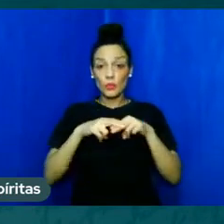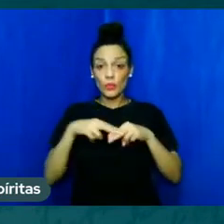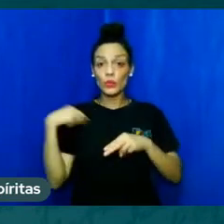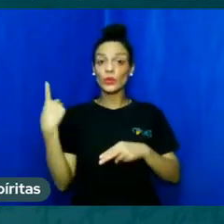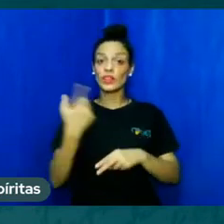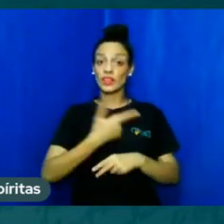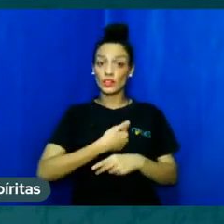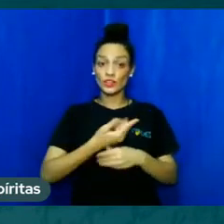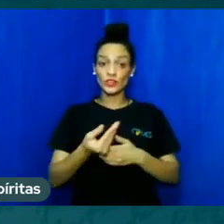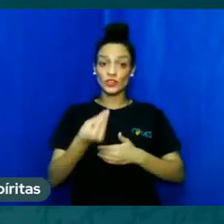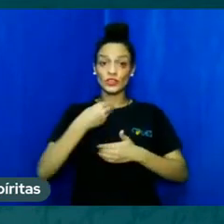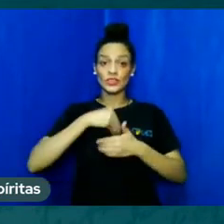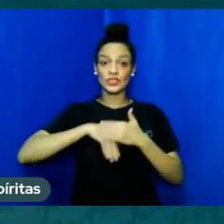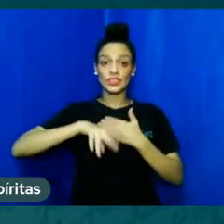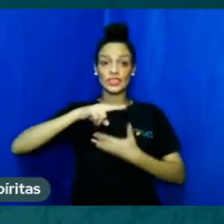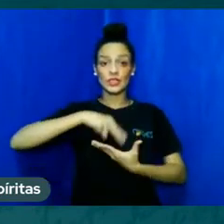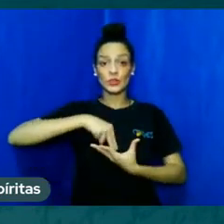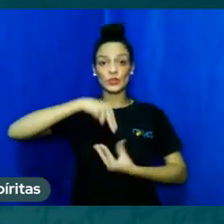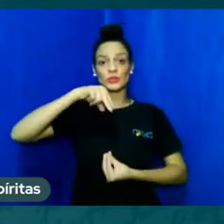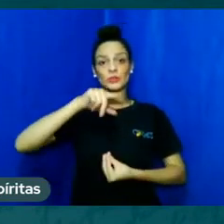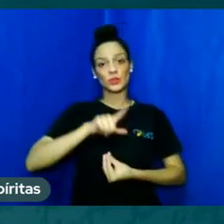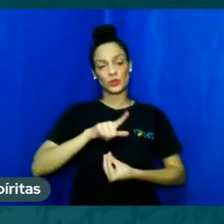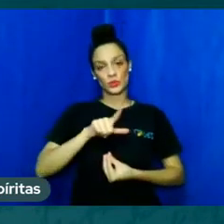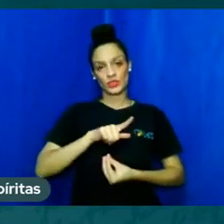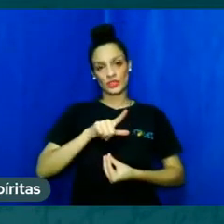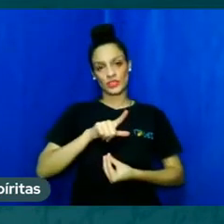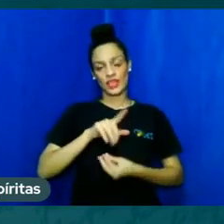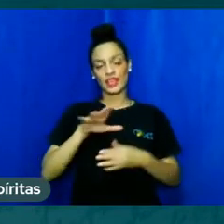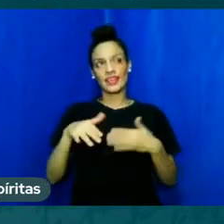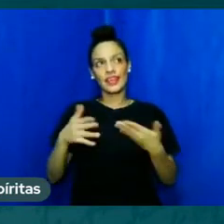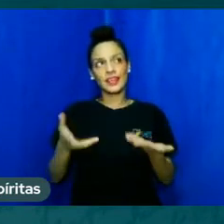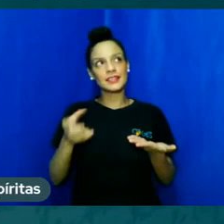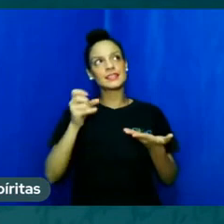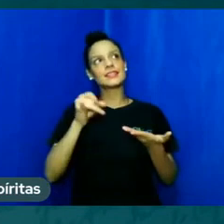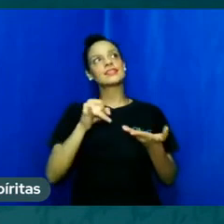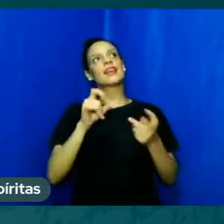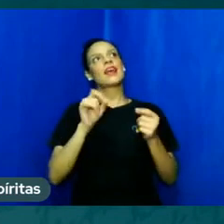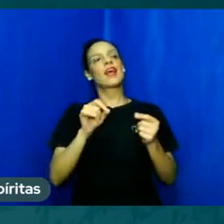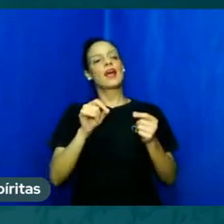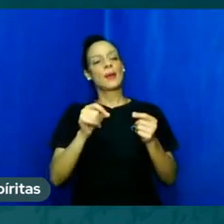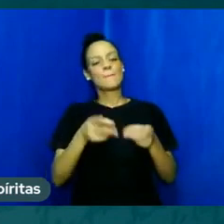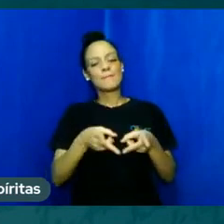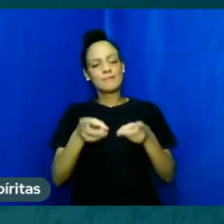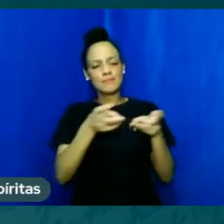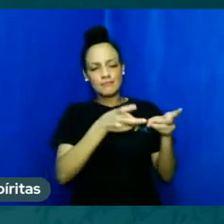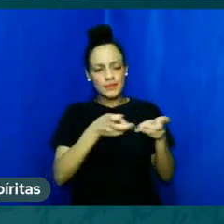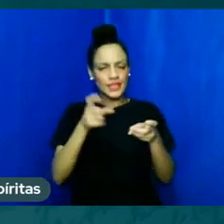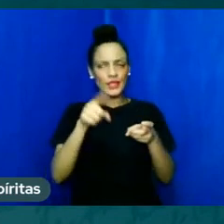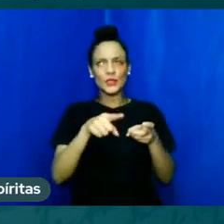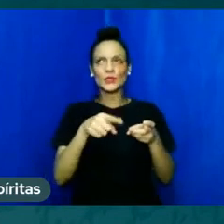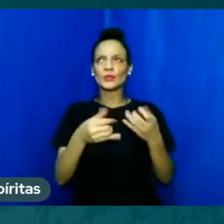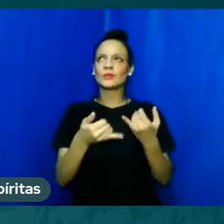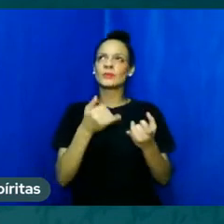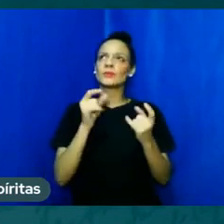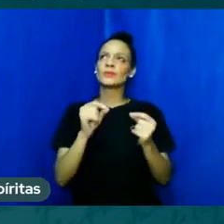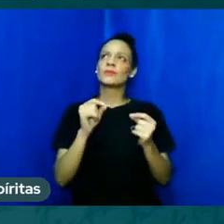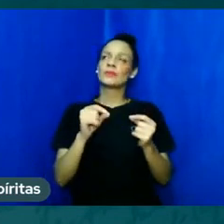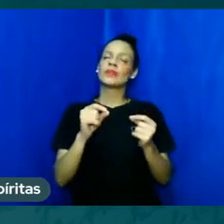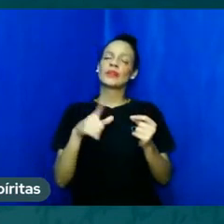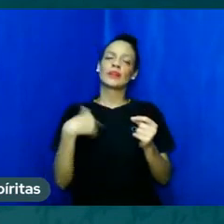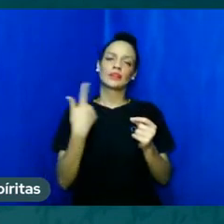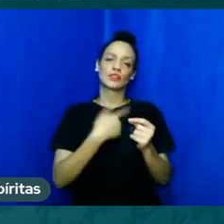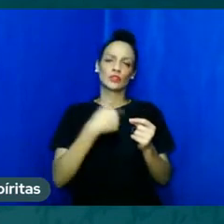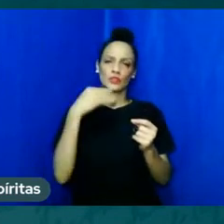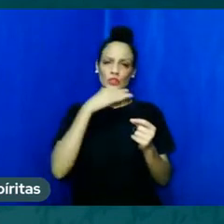coisa da gente olhar a vida só desse ponto de vista, a gente esquece que nós temos toda uma construção.